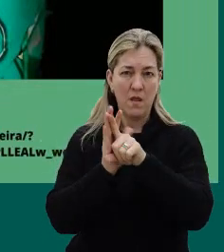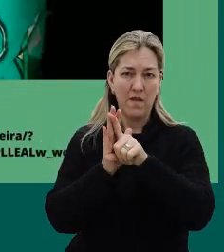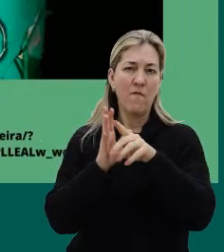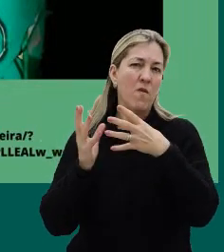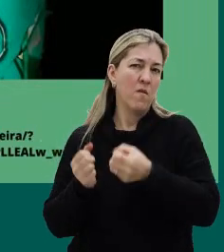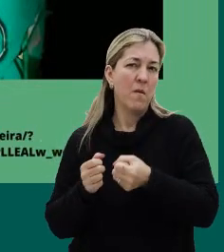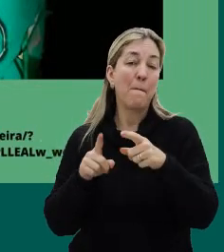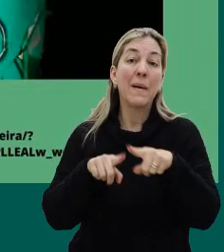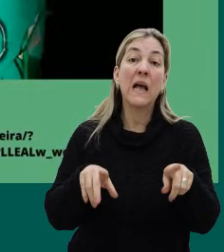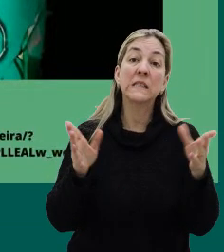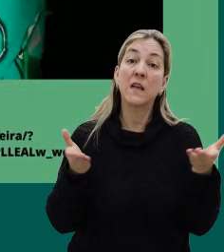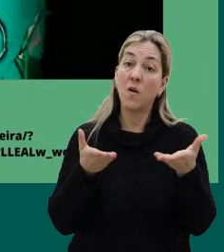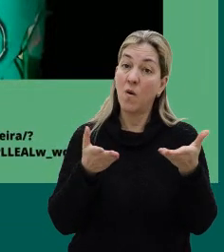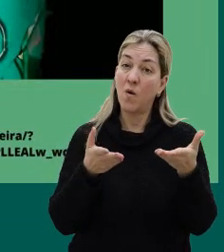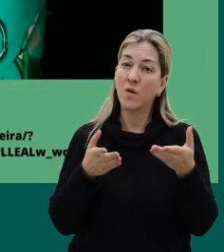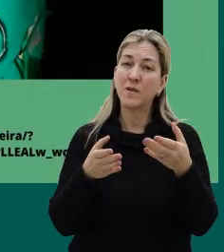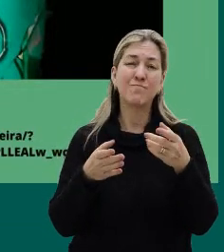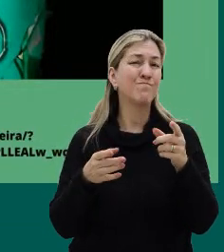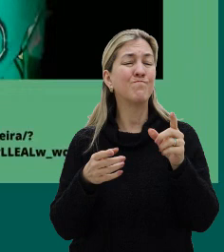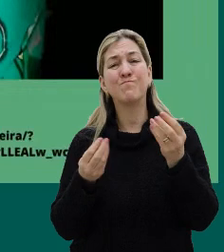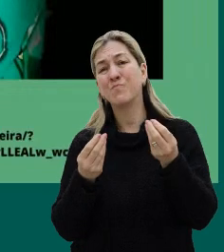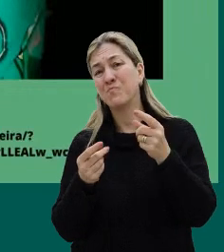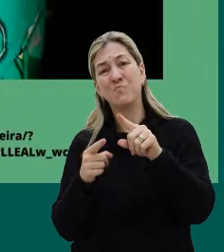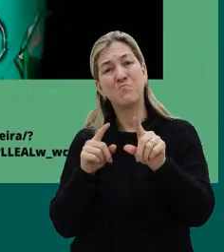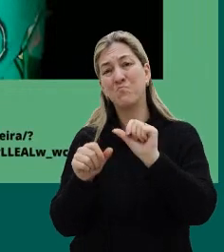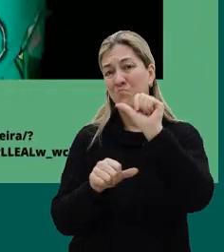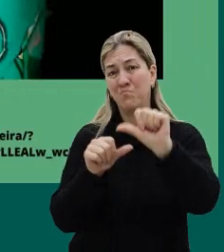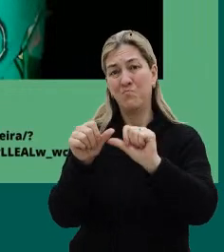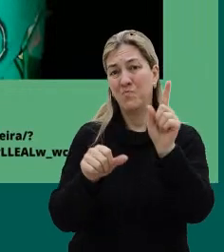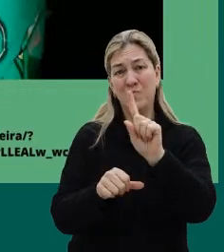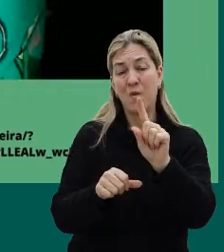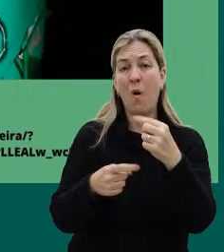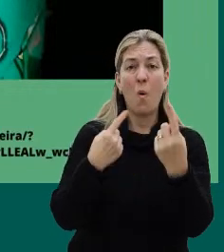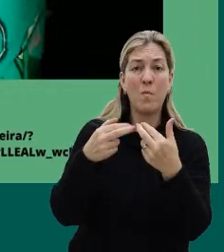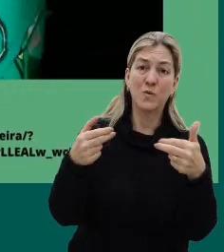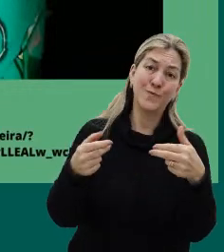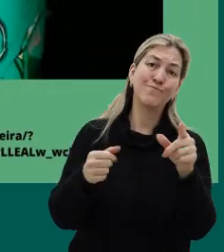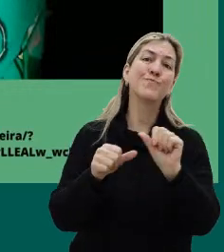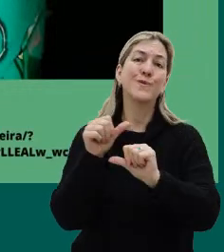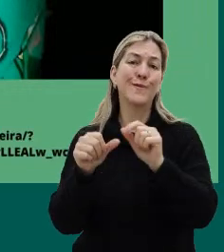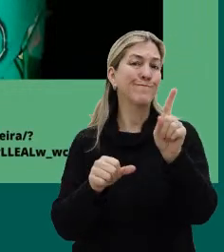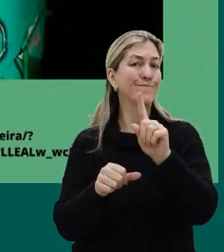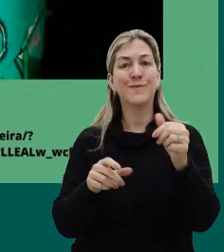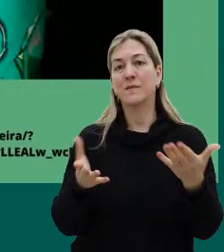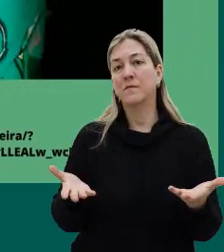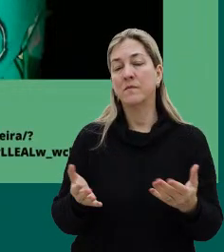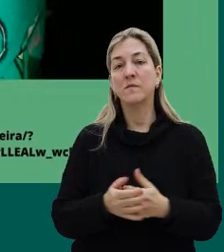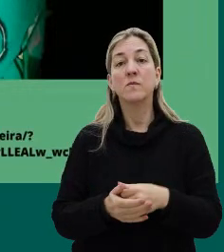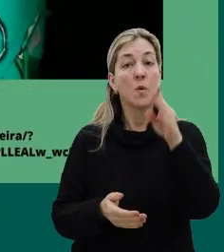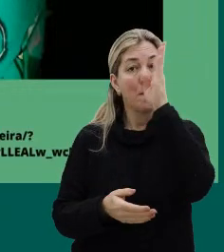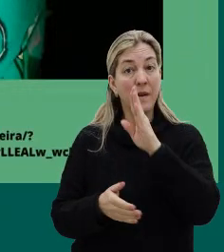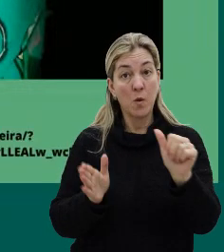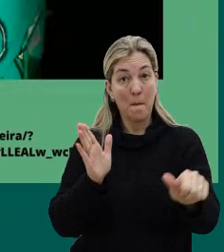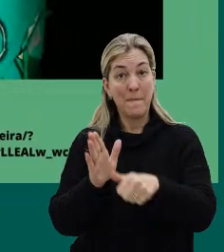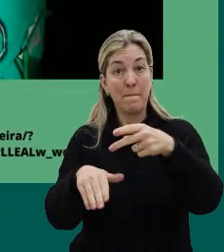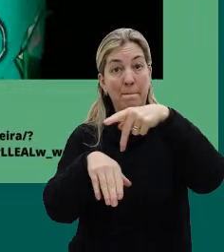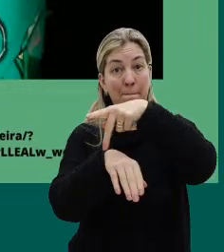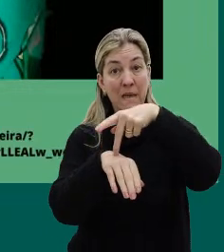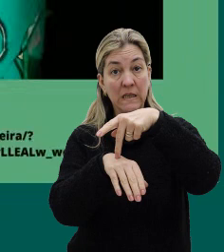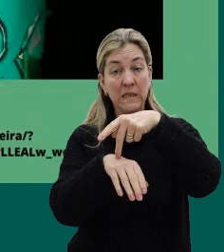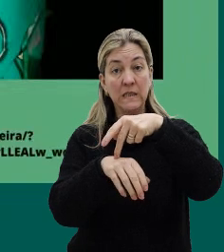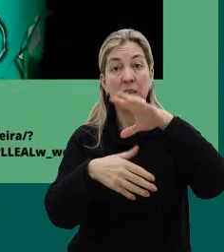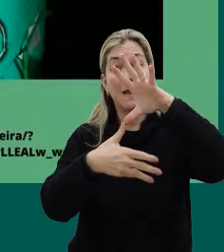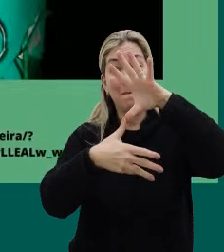agora a gente vai ver que nem tudo mudou, né, algumas coisas mudaram, outras não. Então, o Brasil é o primeiro país da América